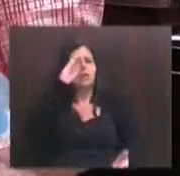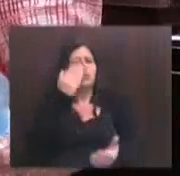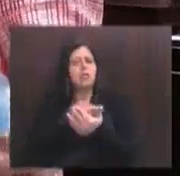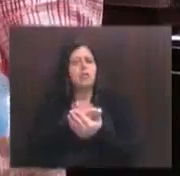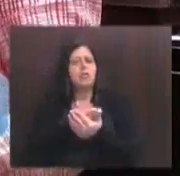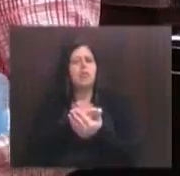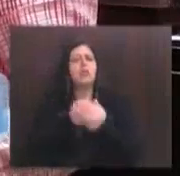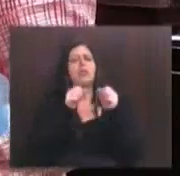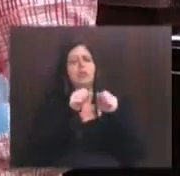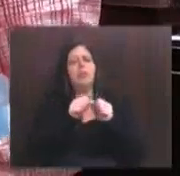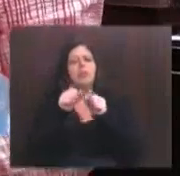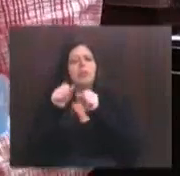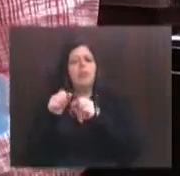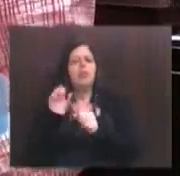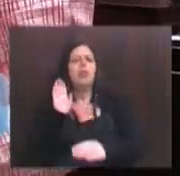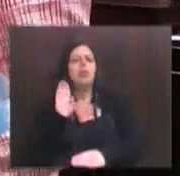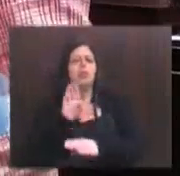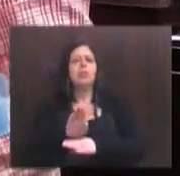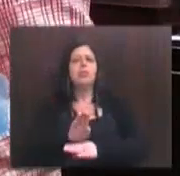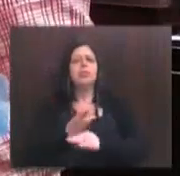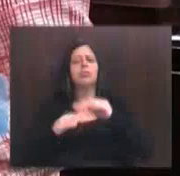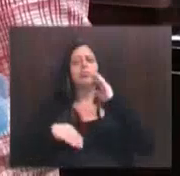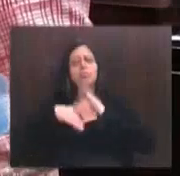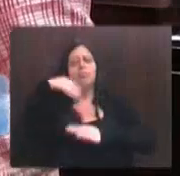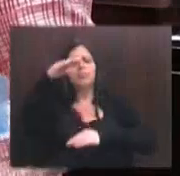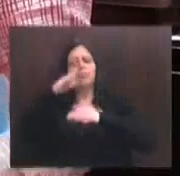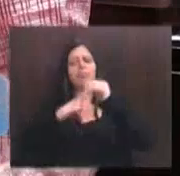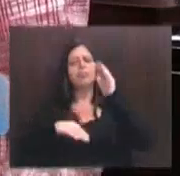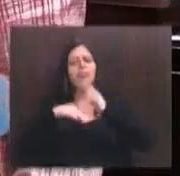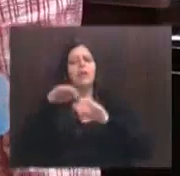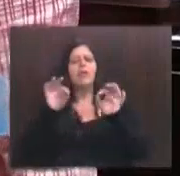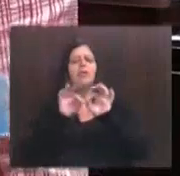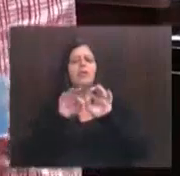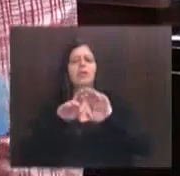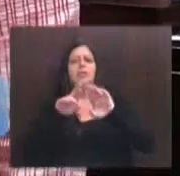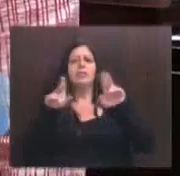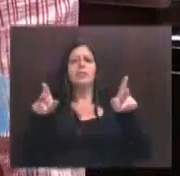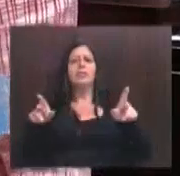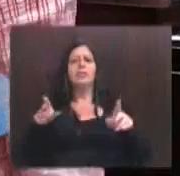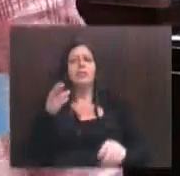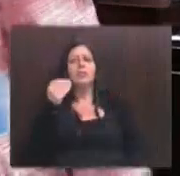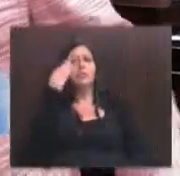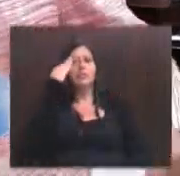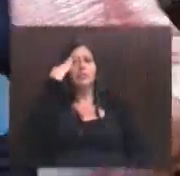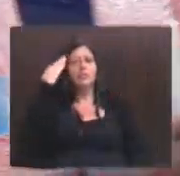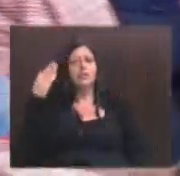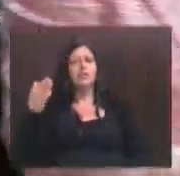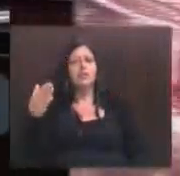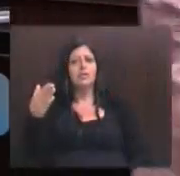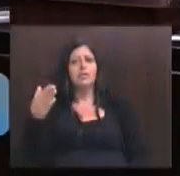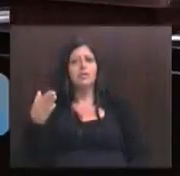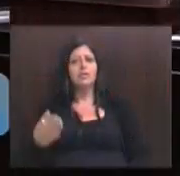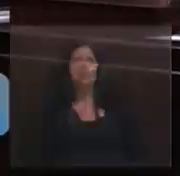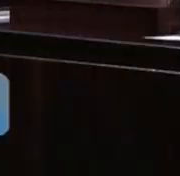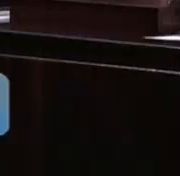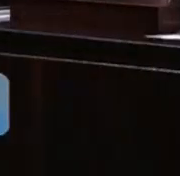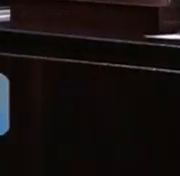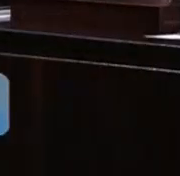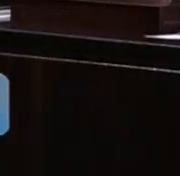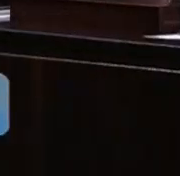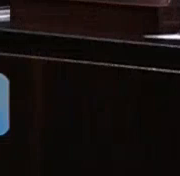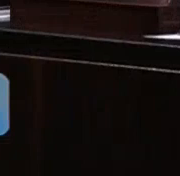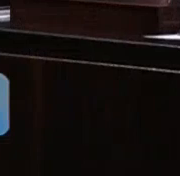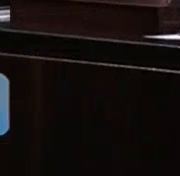acredita que pode ajudar a construir e fazer a diferença. Muito obrigada. Obrigado, deputada Zilá.